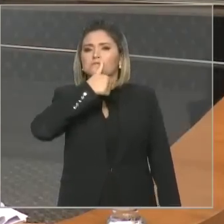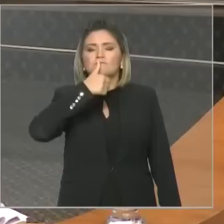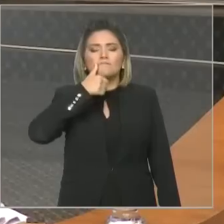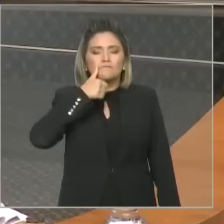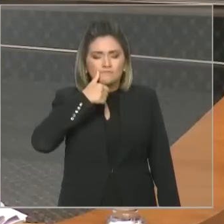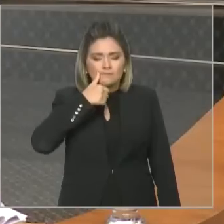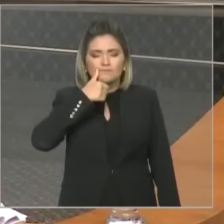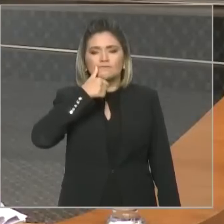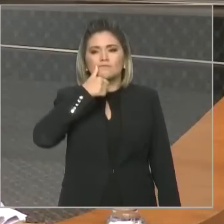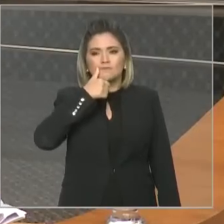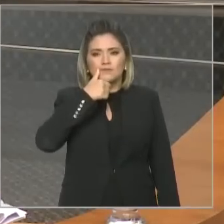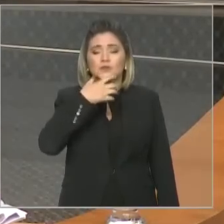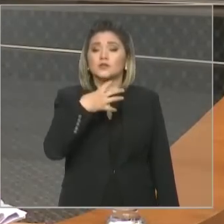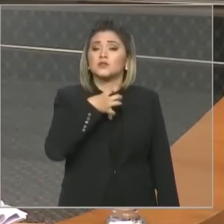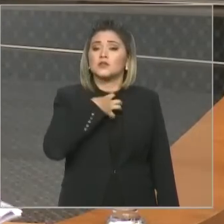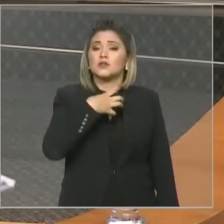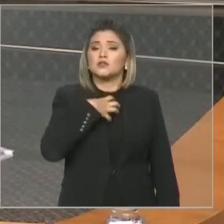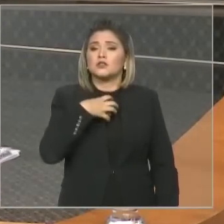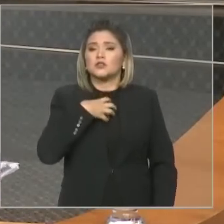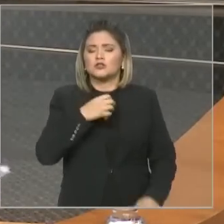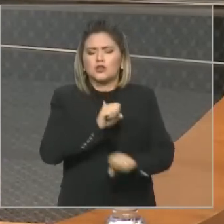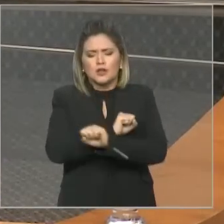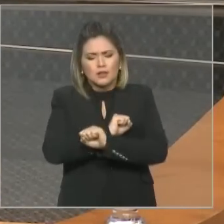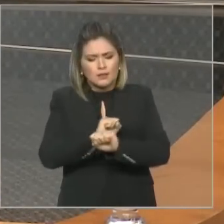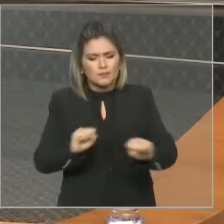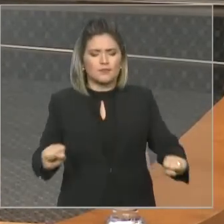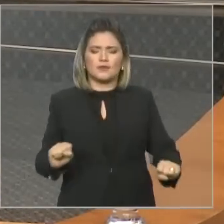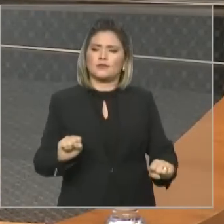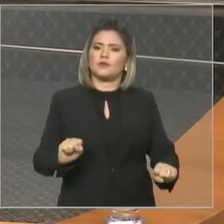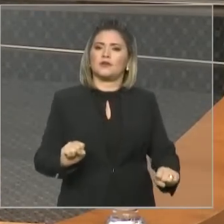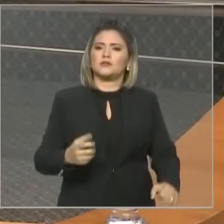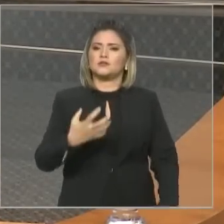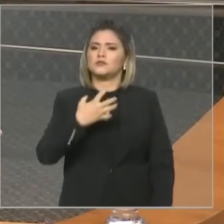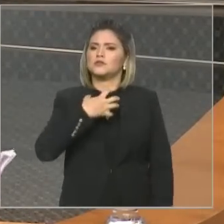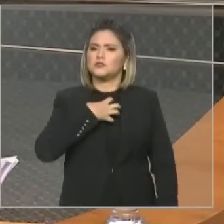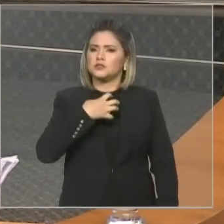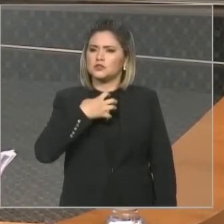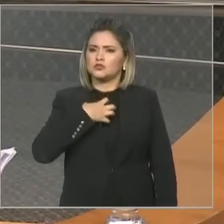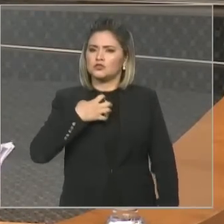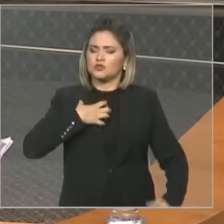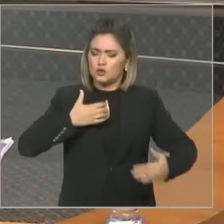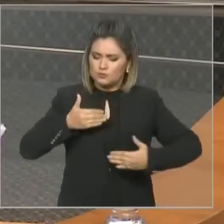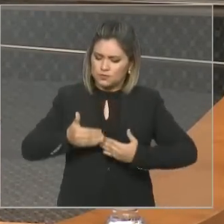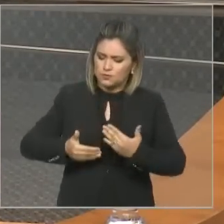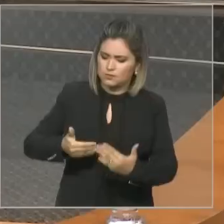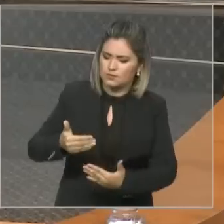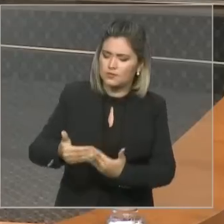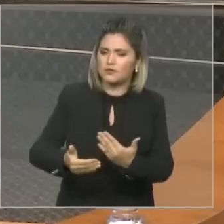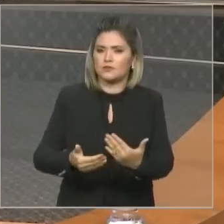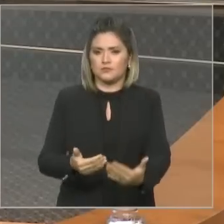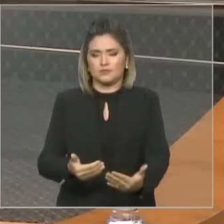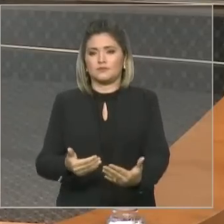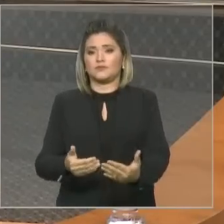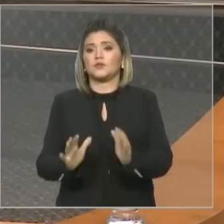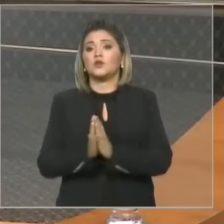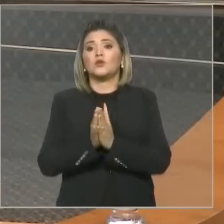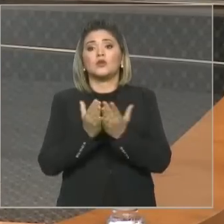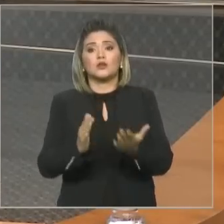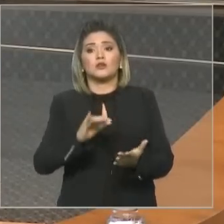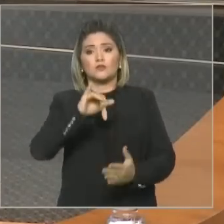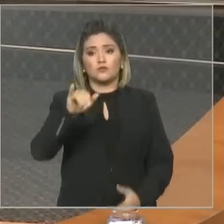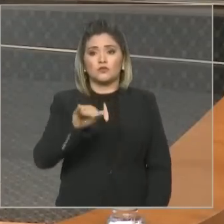sentimento de liberdade, um sentimento de construção. E que aquele livro do George Orwell, 1984,